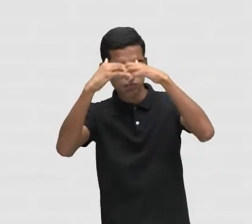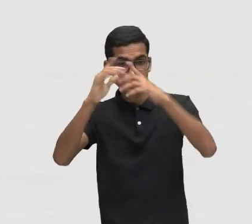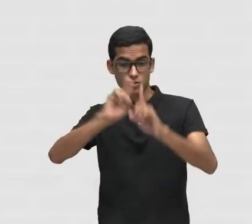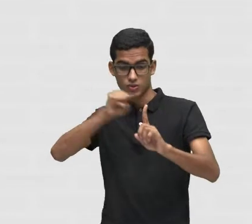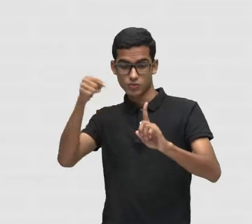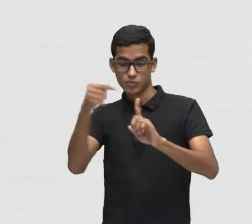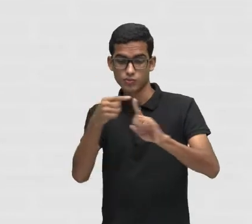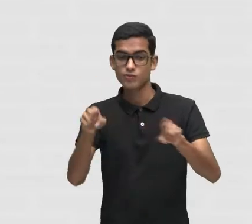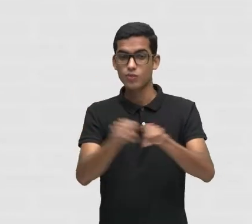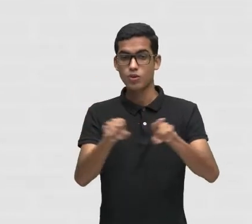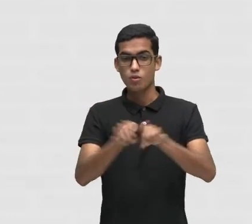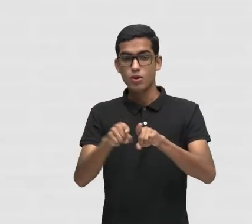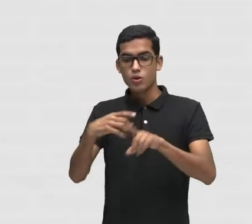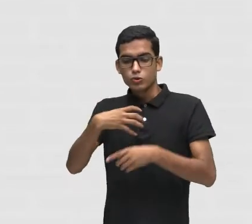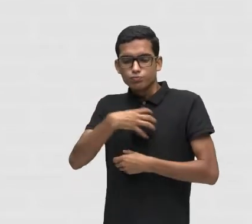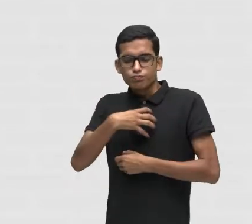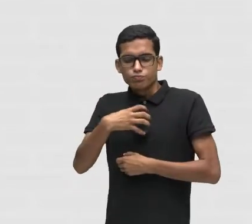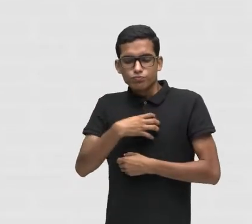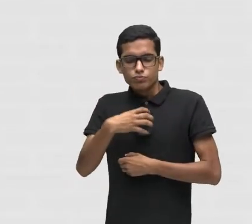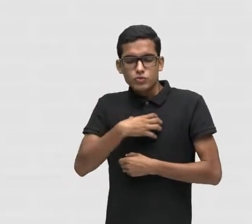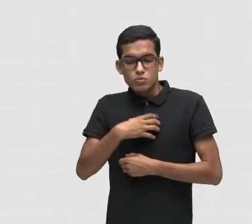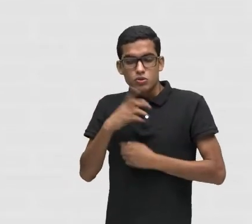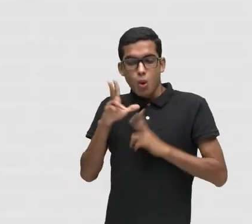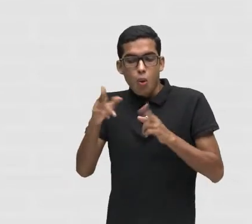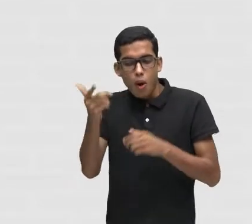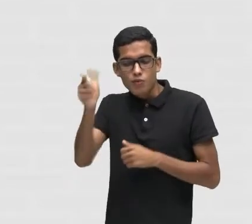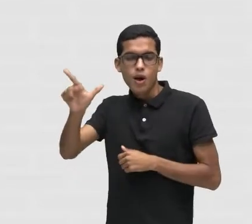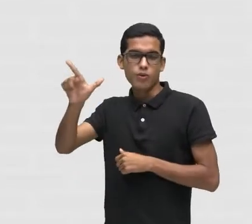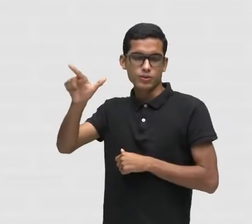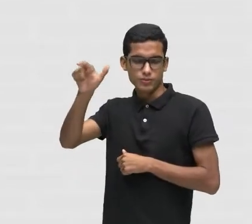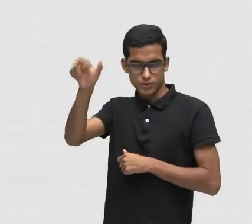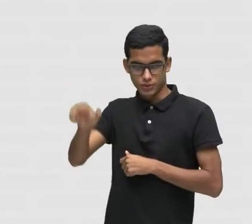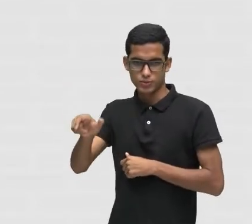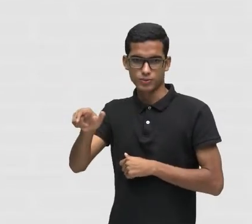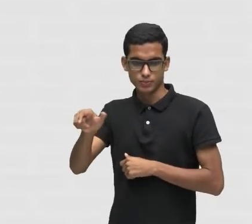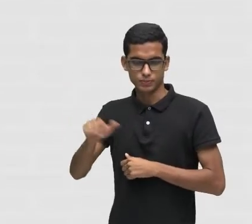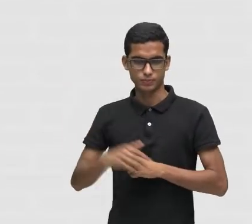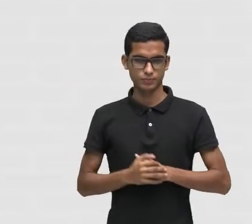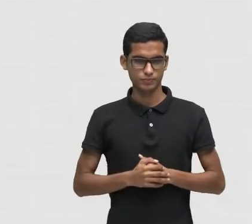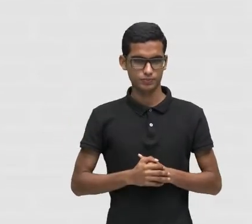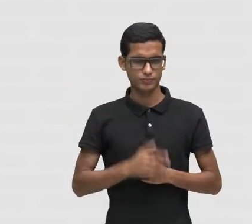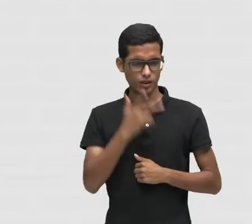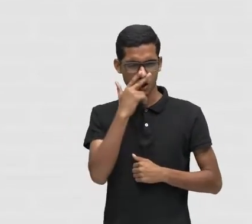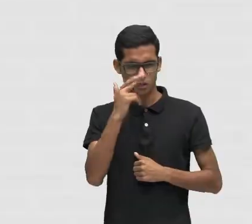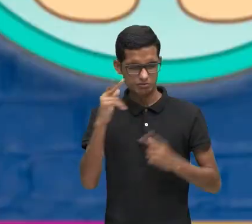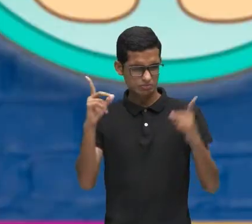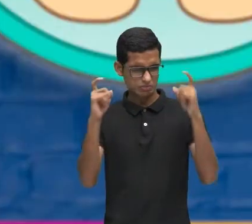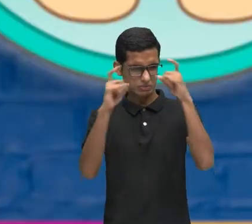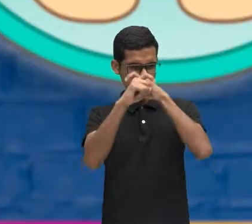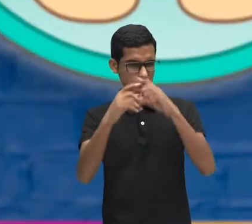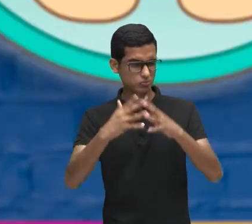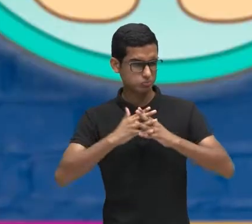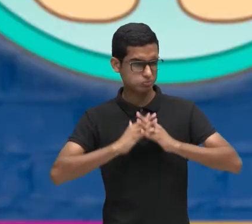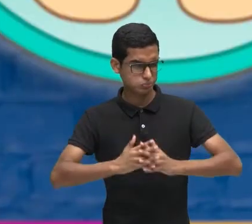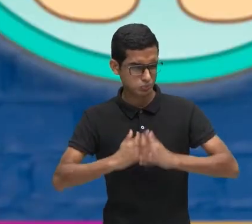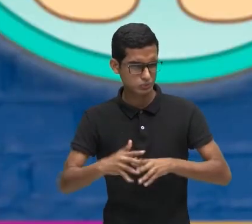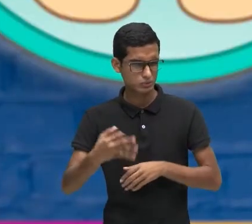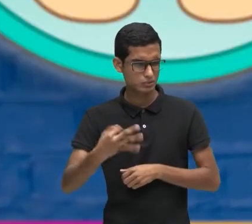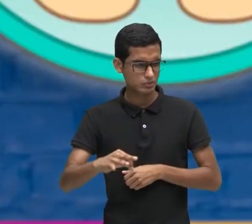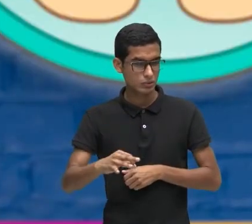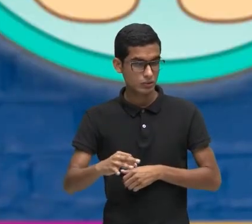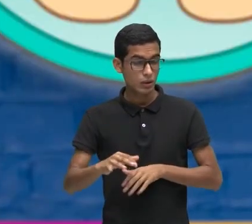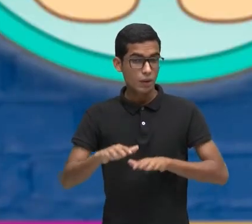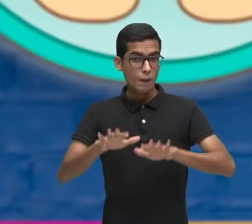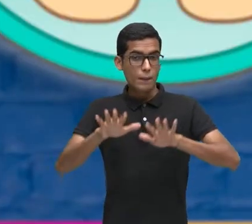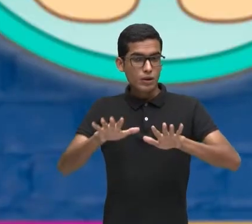O outro A outra pessoa Mas isso parece ser difícil Como que eu vou sentir